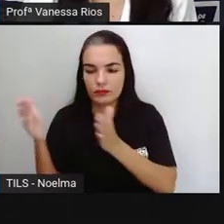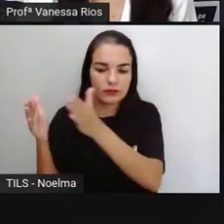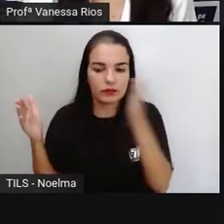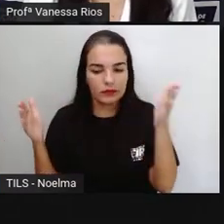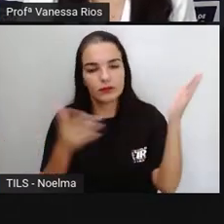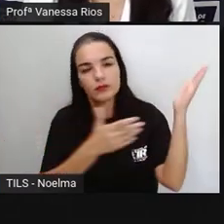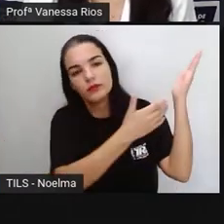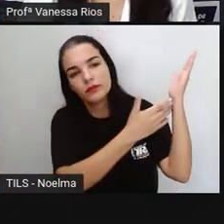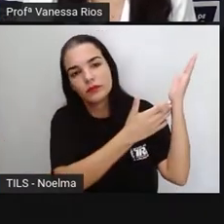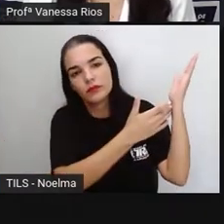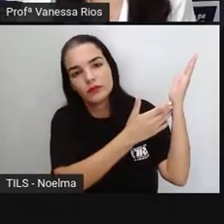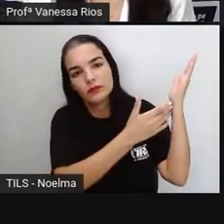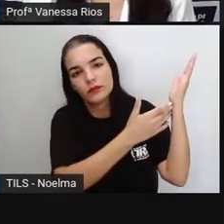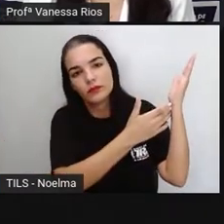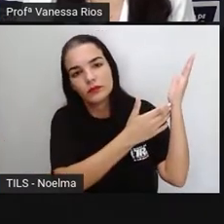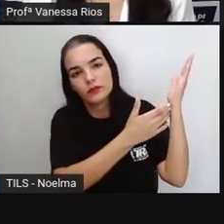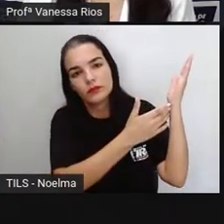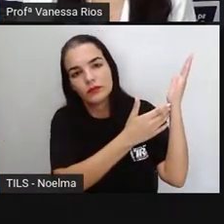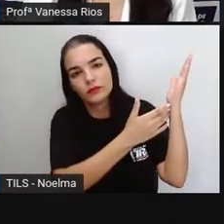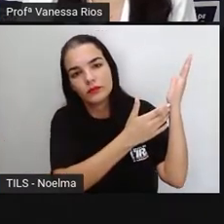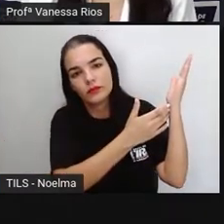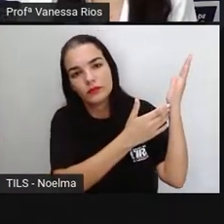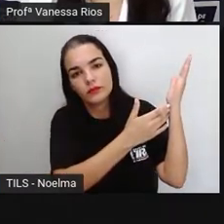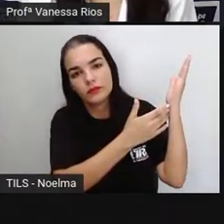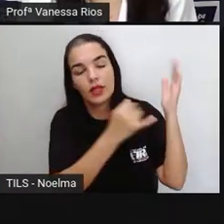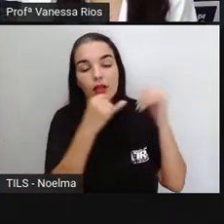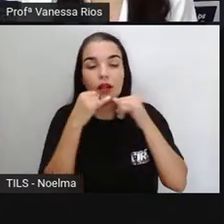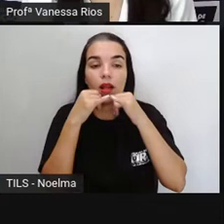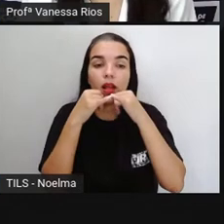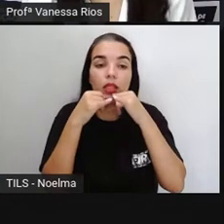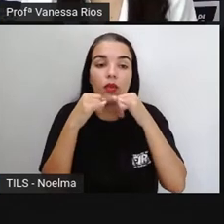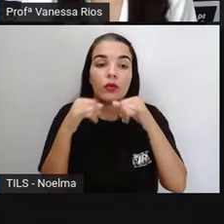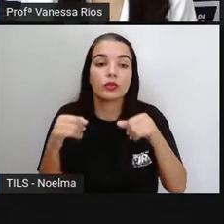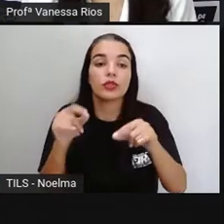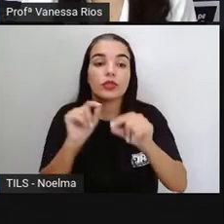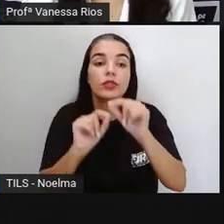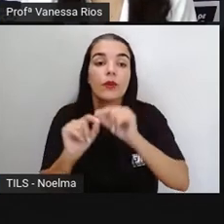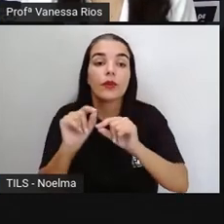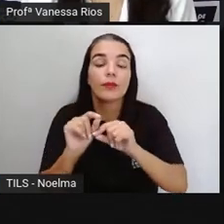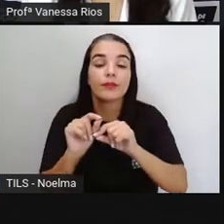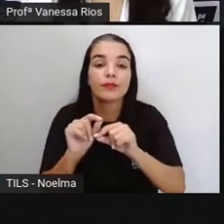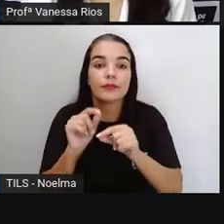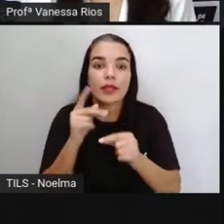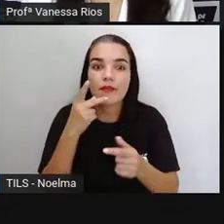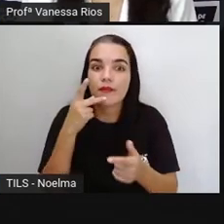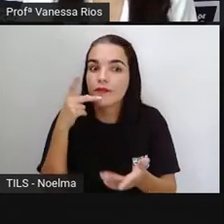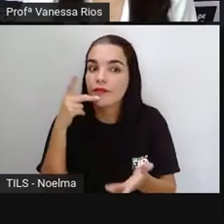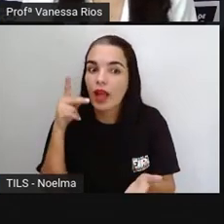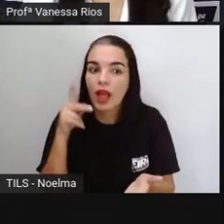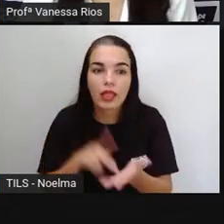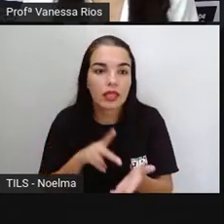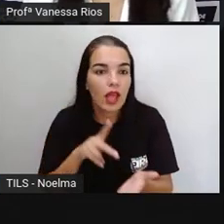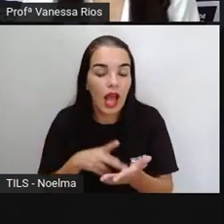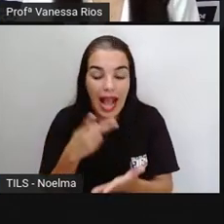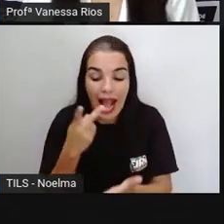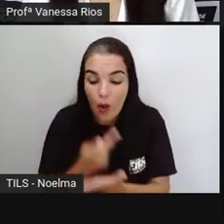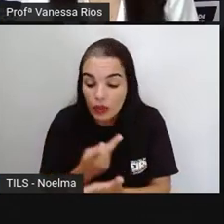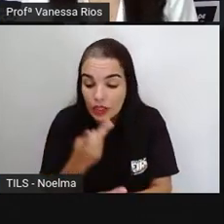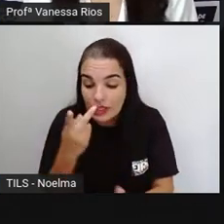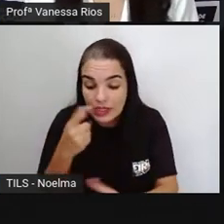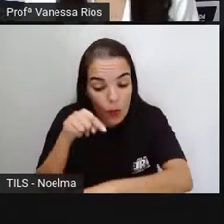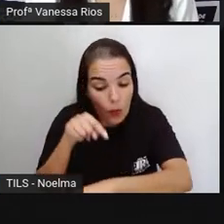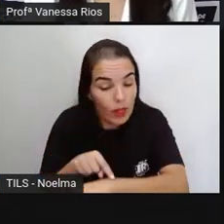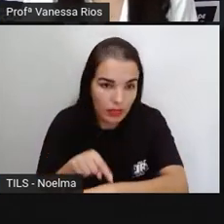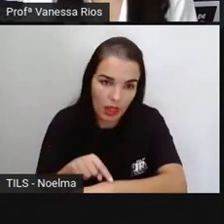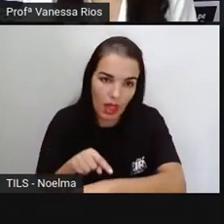No caso da notícia, é um conteúdo factual, é um fato, um acontecimento do cotidiano, algo que está ali acontecendo